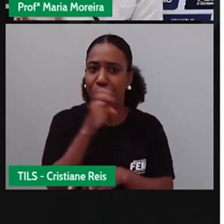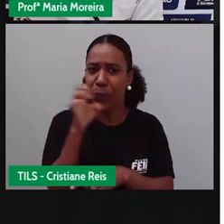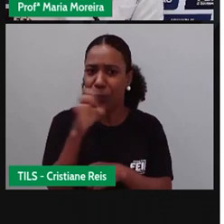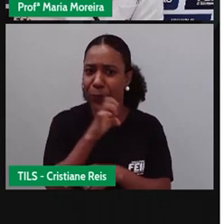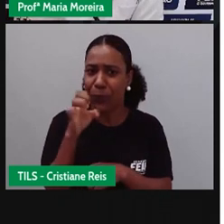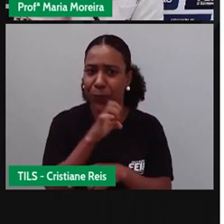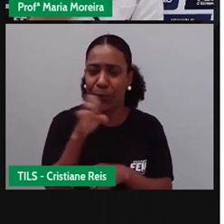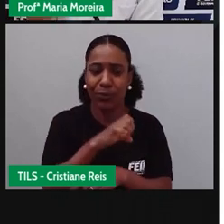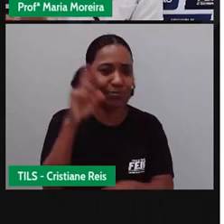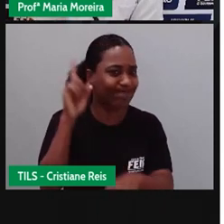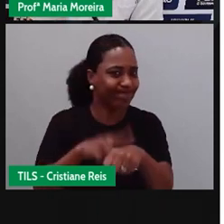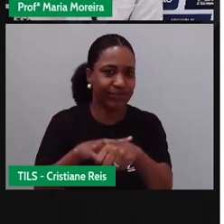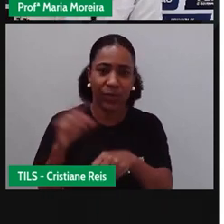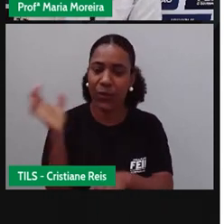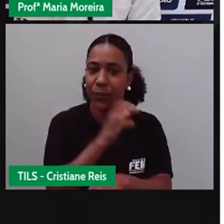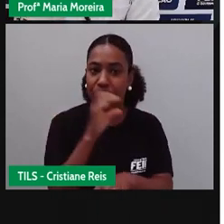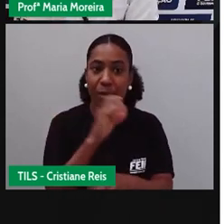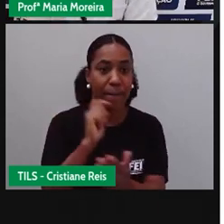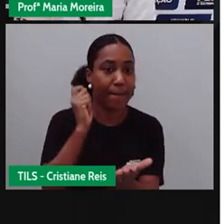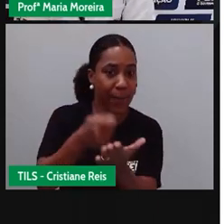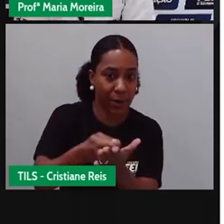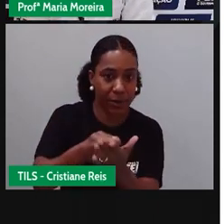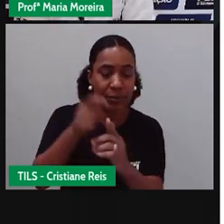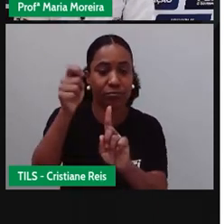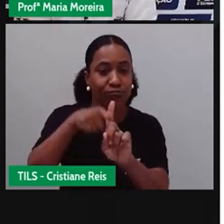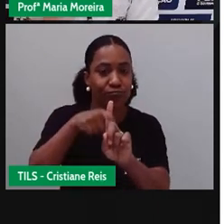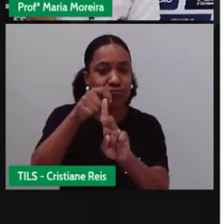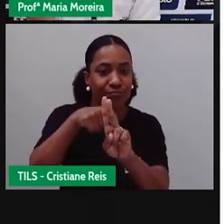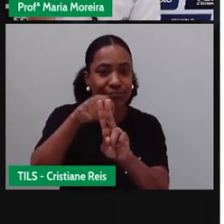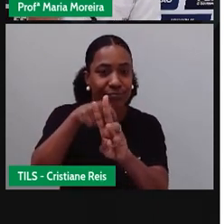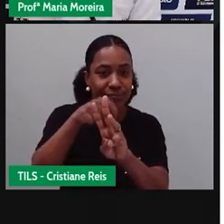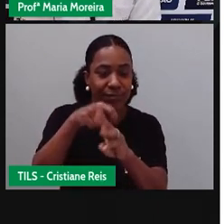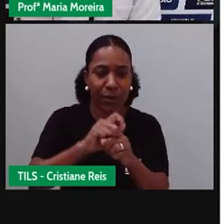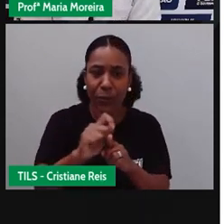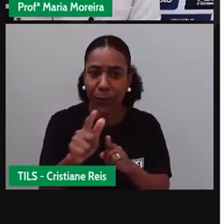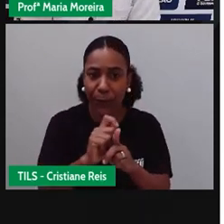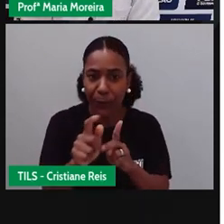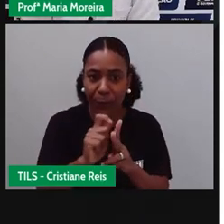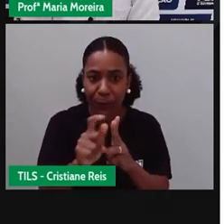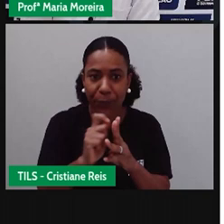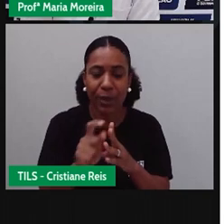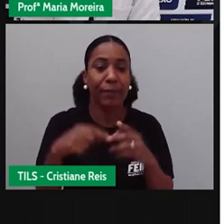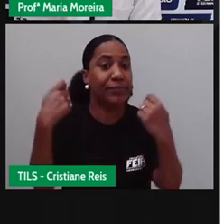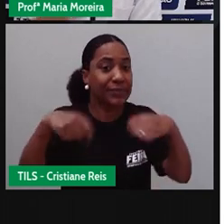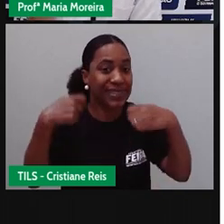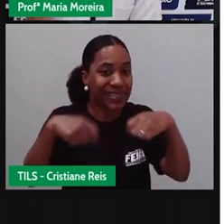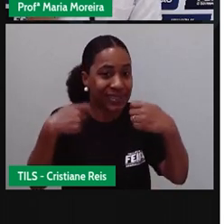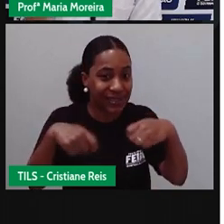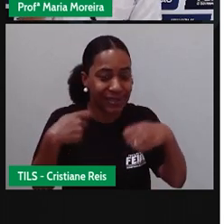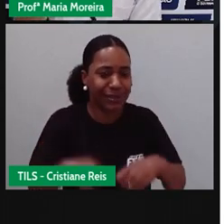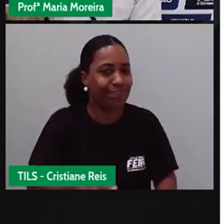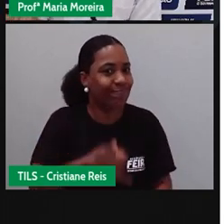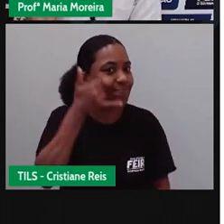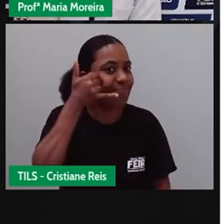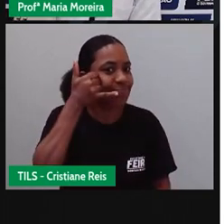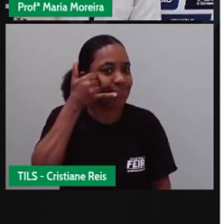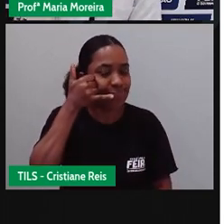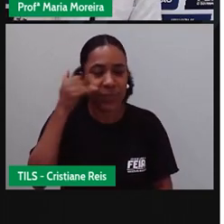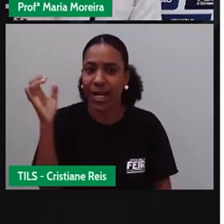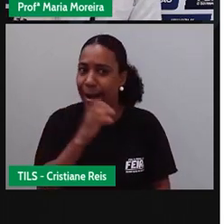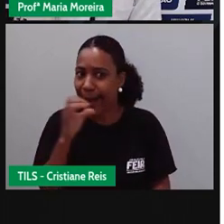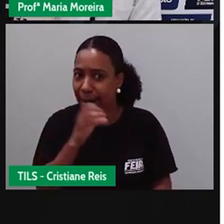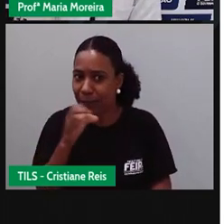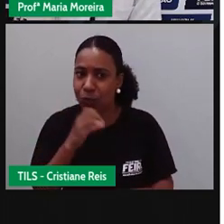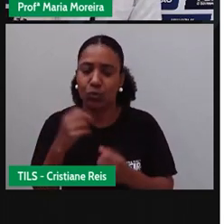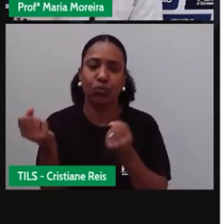particular. Você paga uma taxa mensal com um plano de saúde. Em caso de necessidade, você liga e eles vão até a